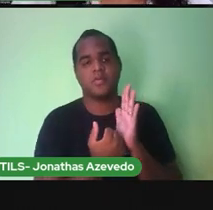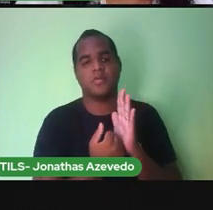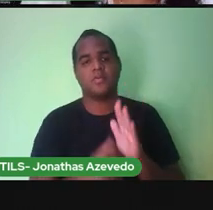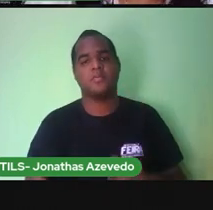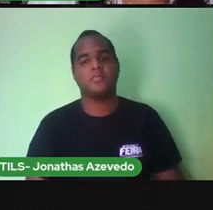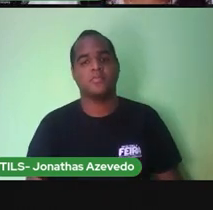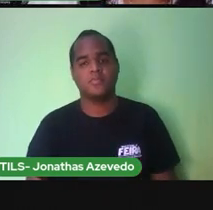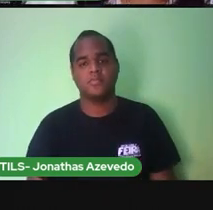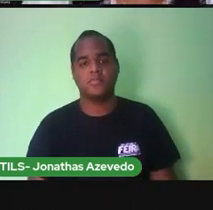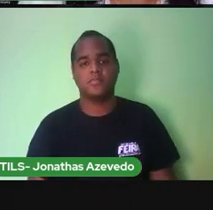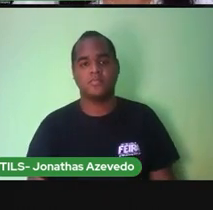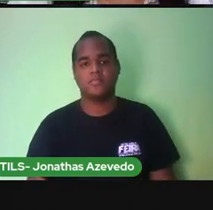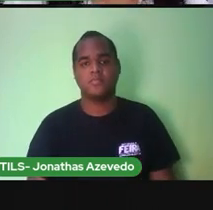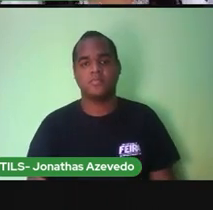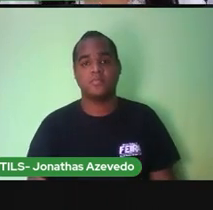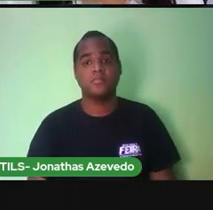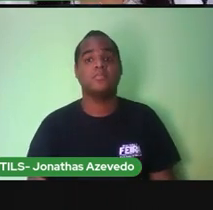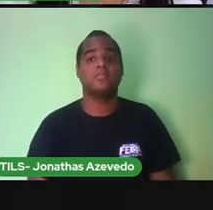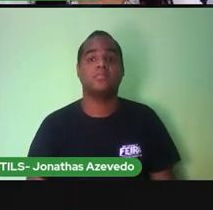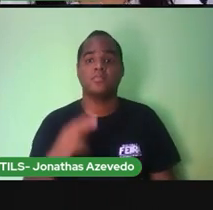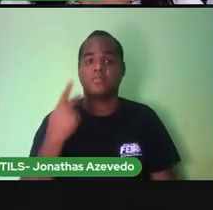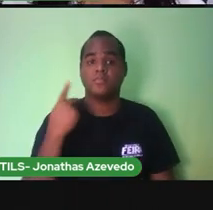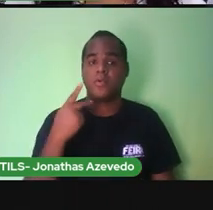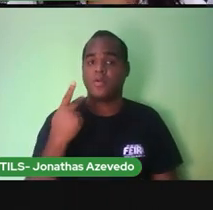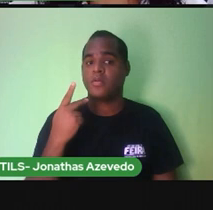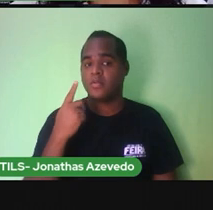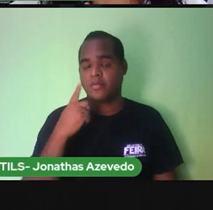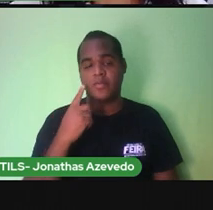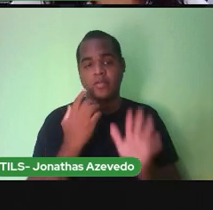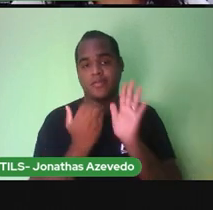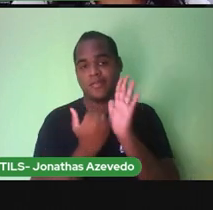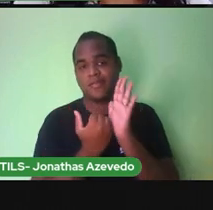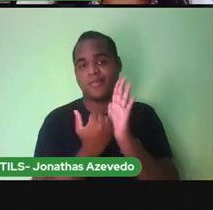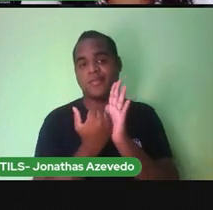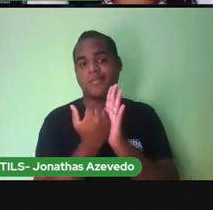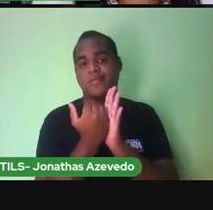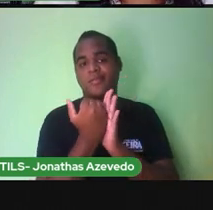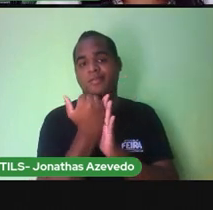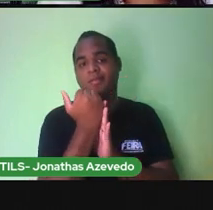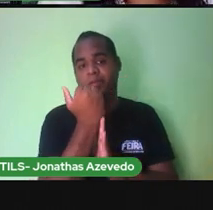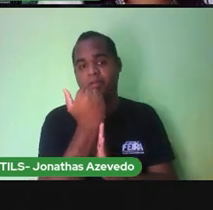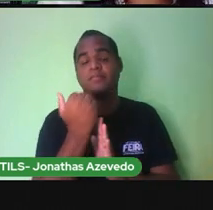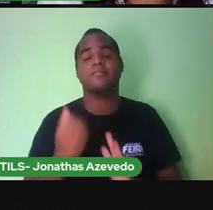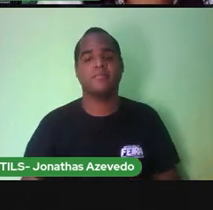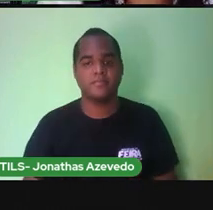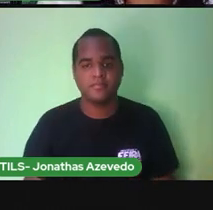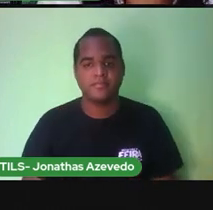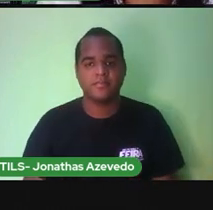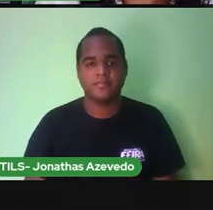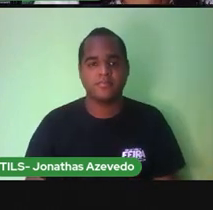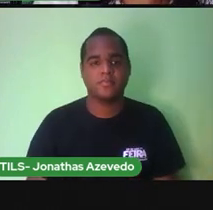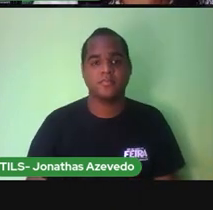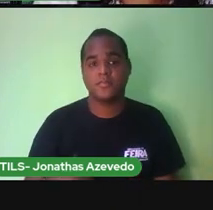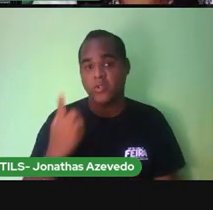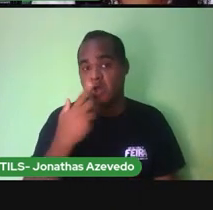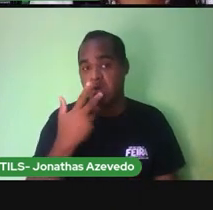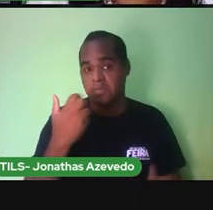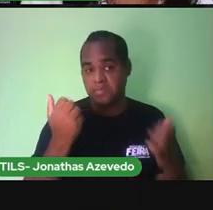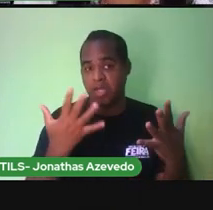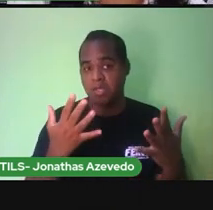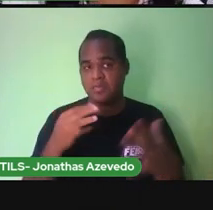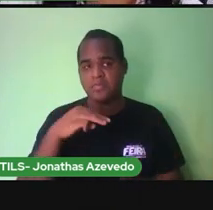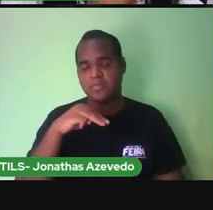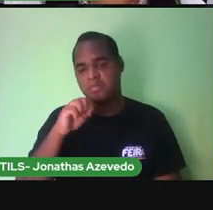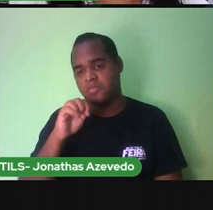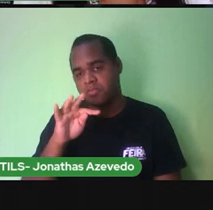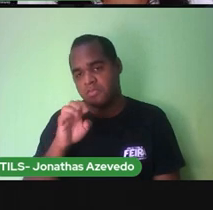Do menor Para o maior Como nós fizemos Na atividade Na altura De Mateus